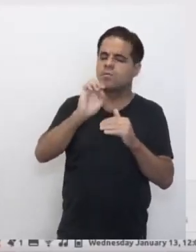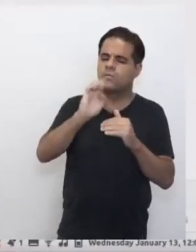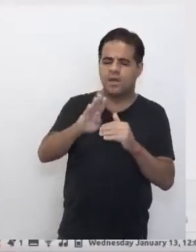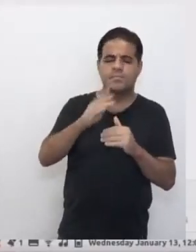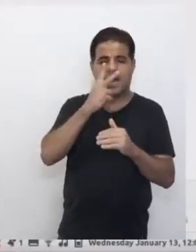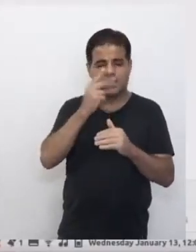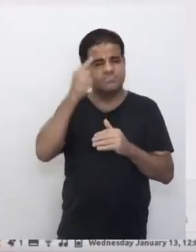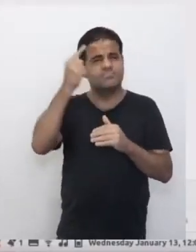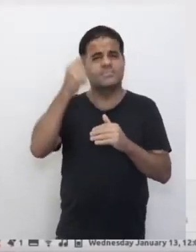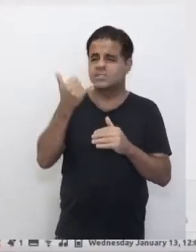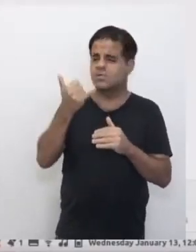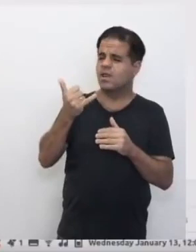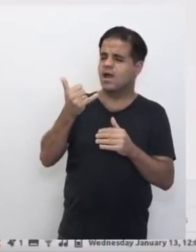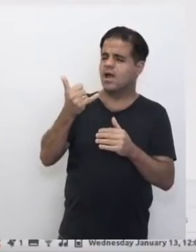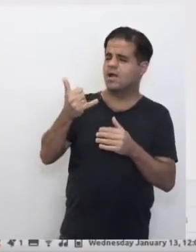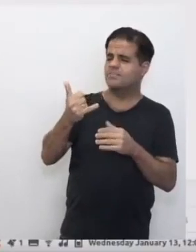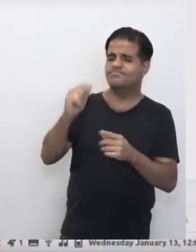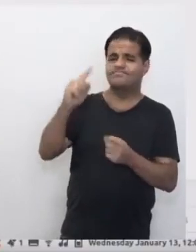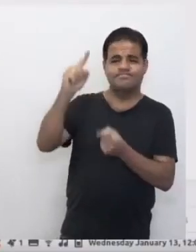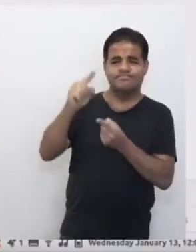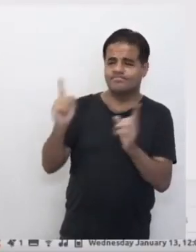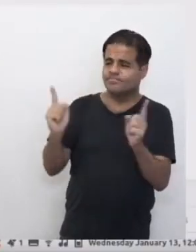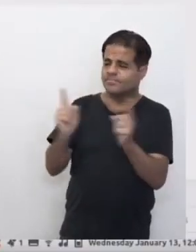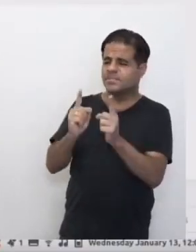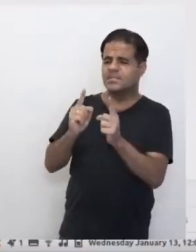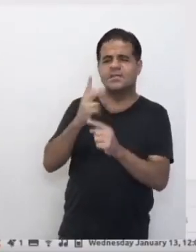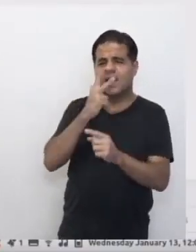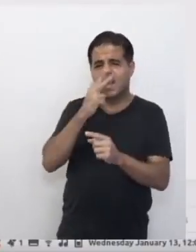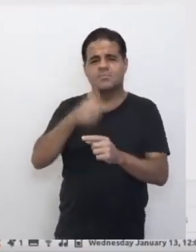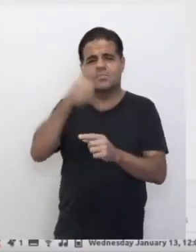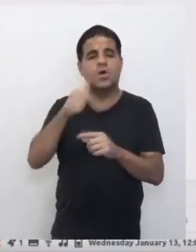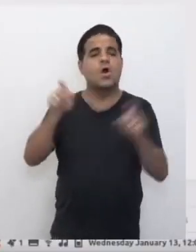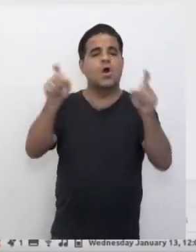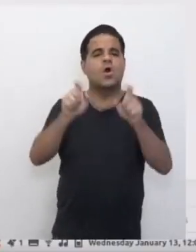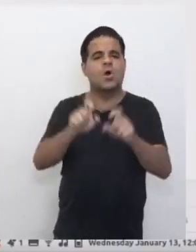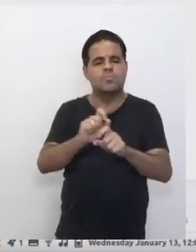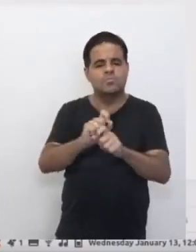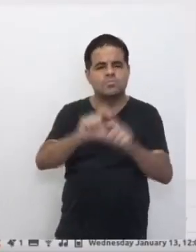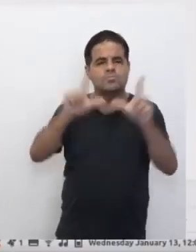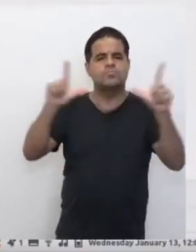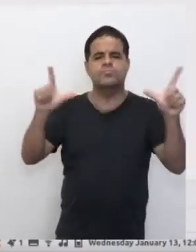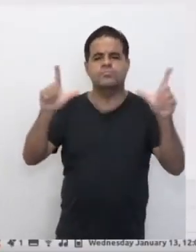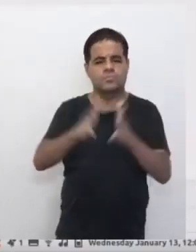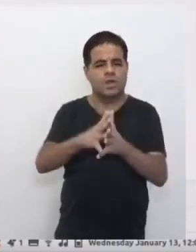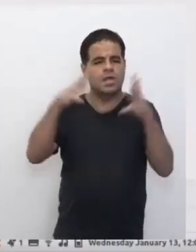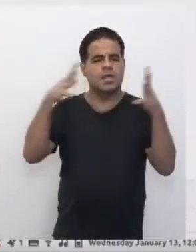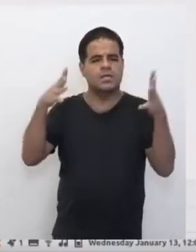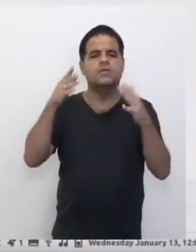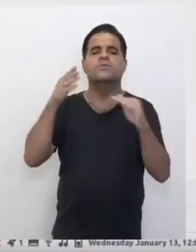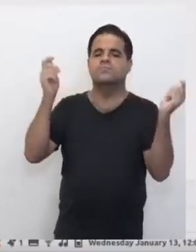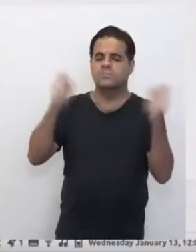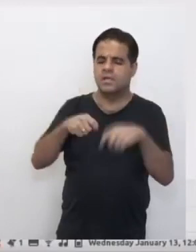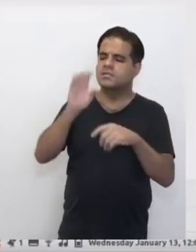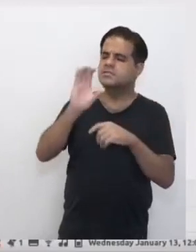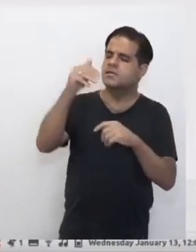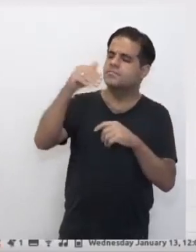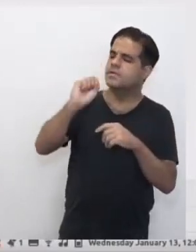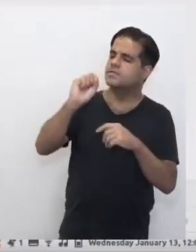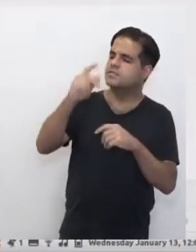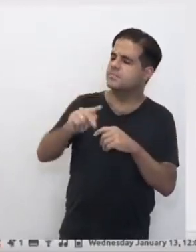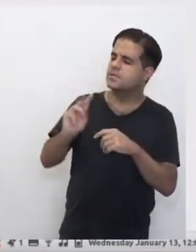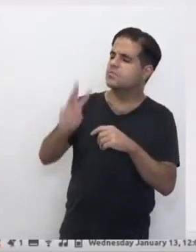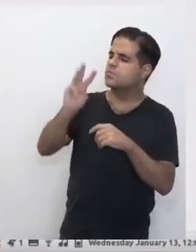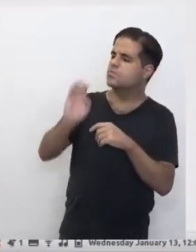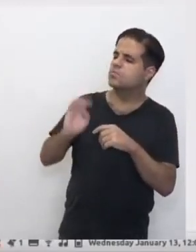prefere acessar, né, o aplicativo do CMSP pelo computador, você tem essa saída, tá? CMSP Web,